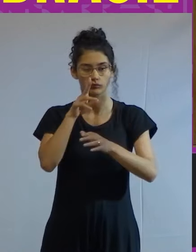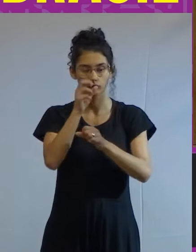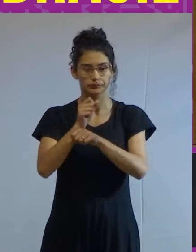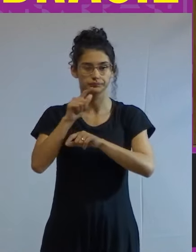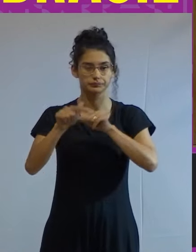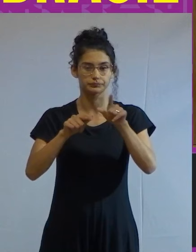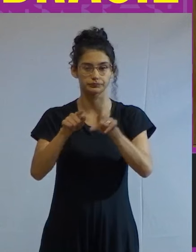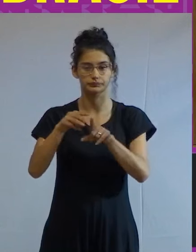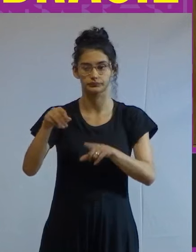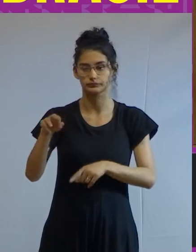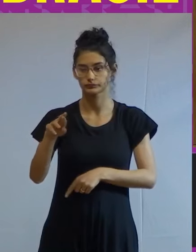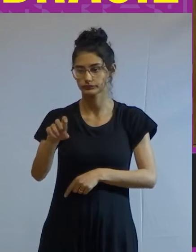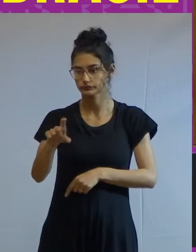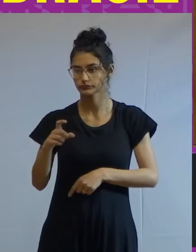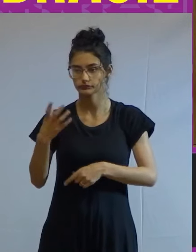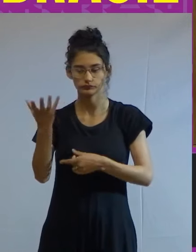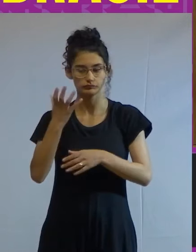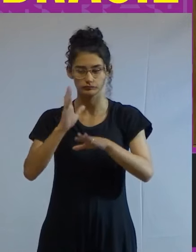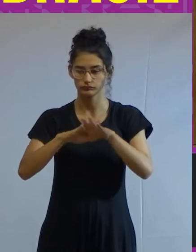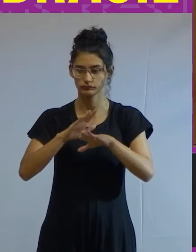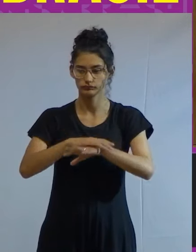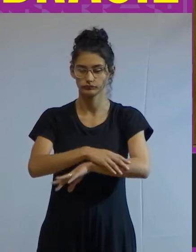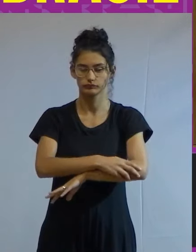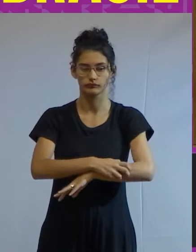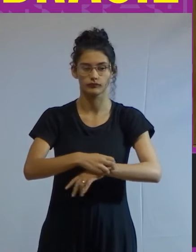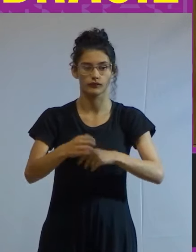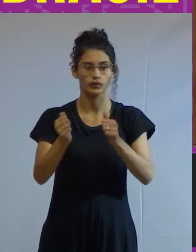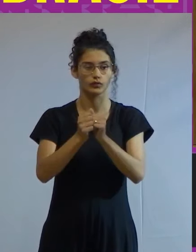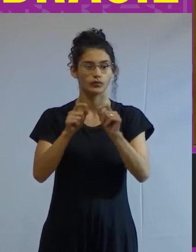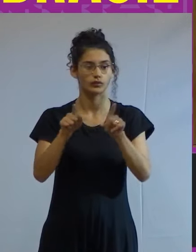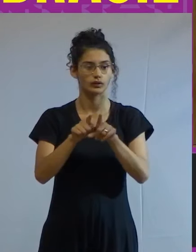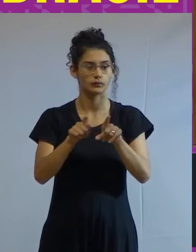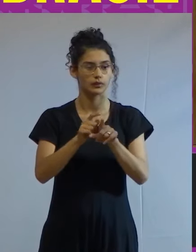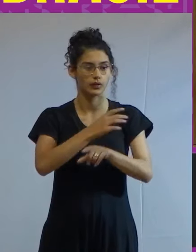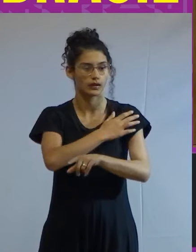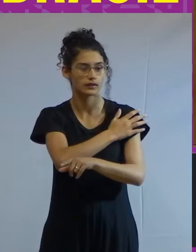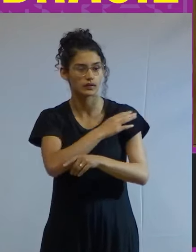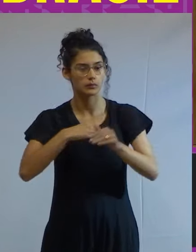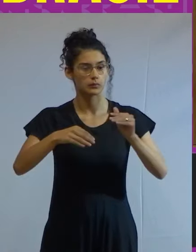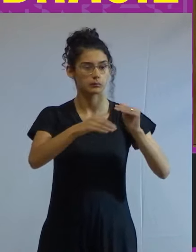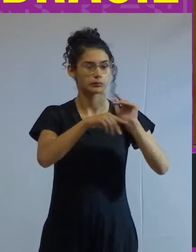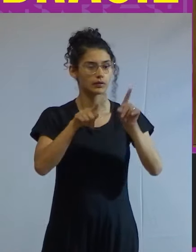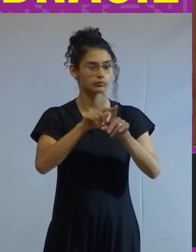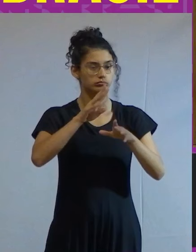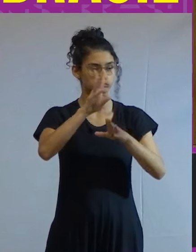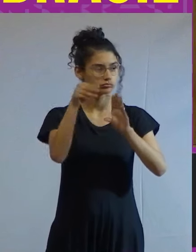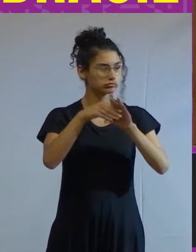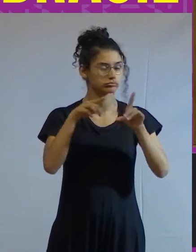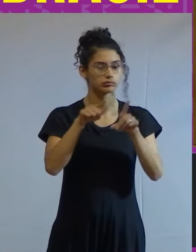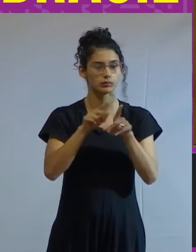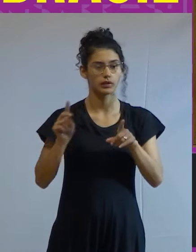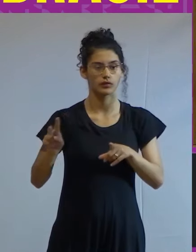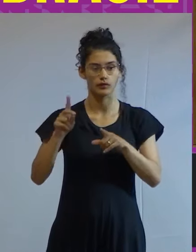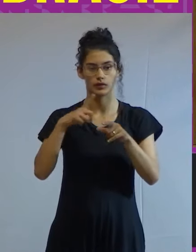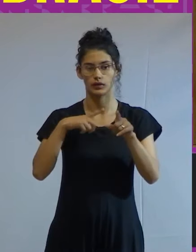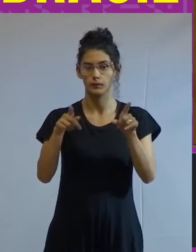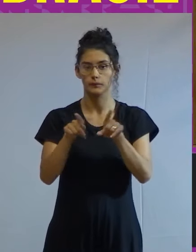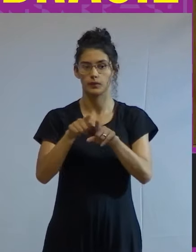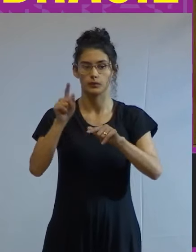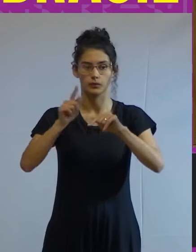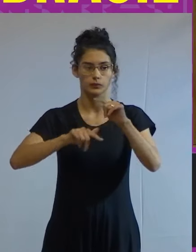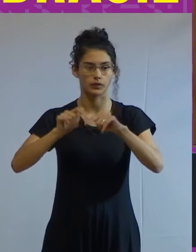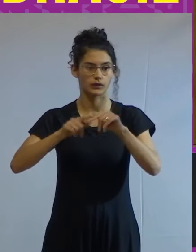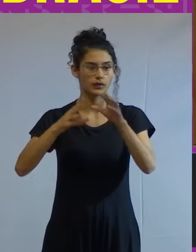que Marx não quis adotar estivesse aí com o racismo organicamente incorporada ao valor da mercadoria